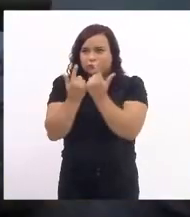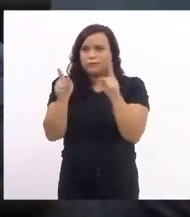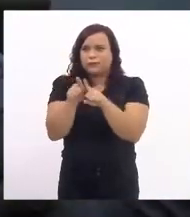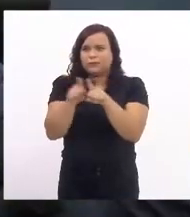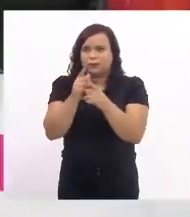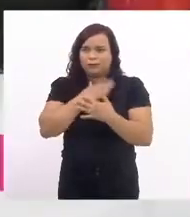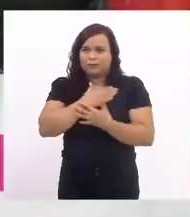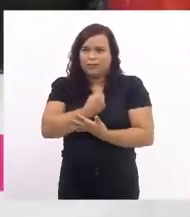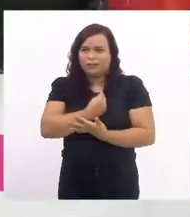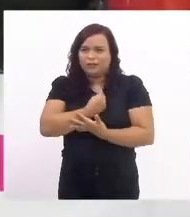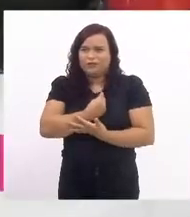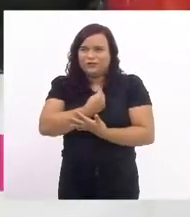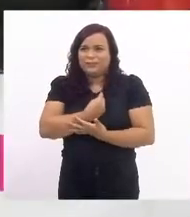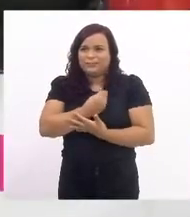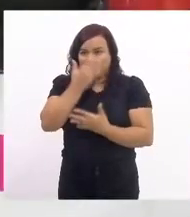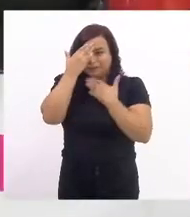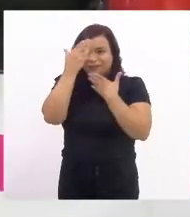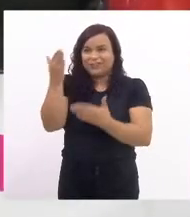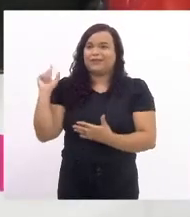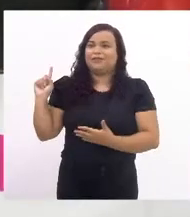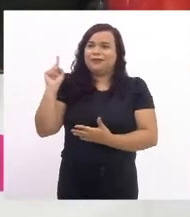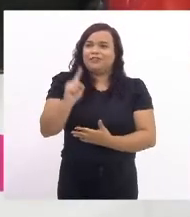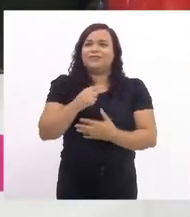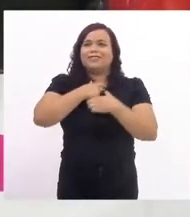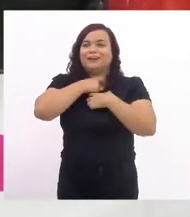Obrigada. Obrigada por vir com gravata rosa.